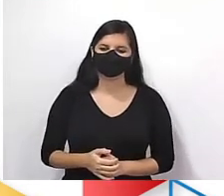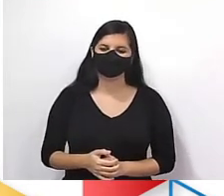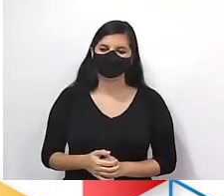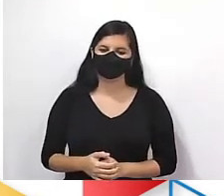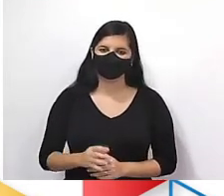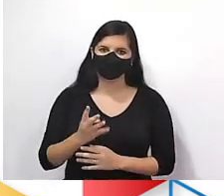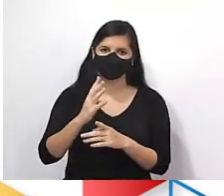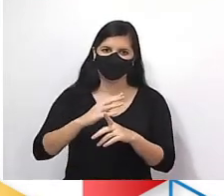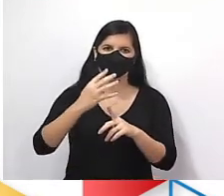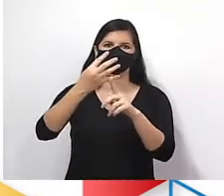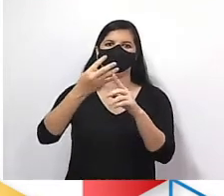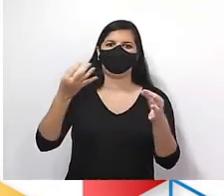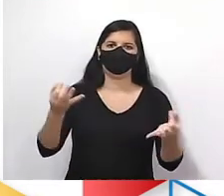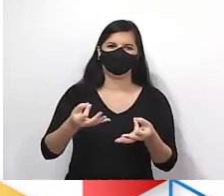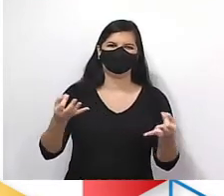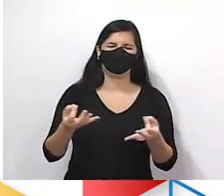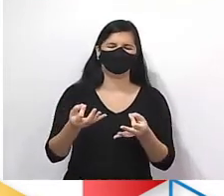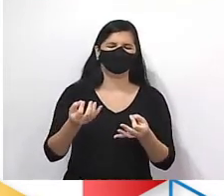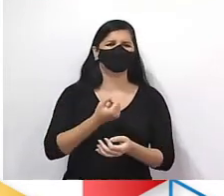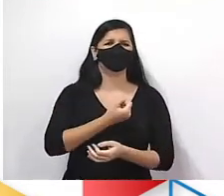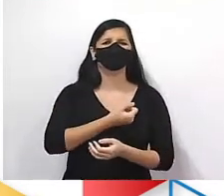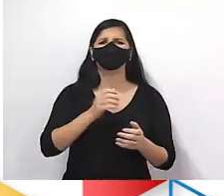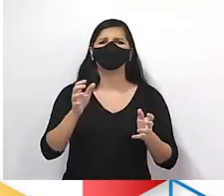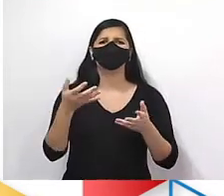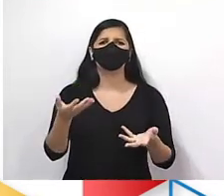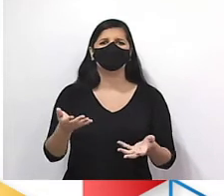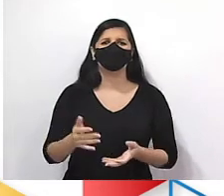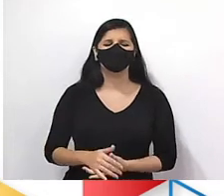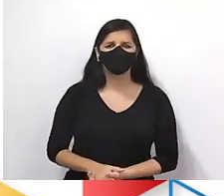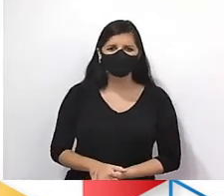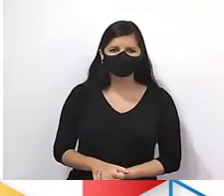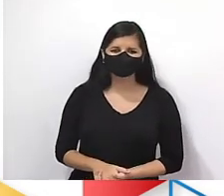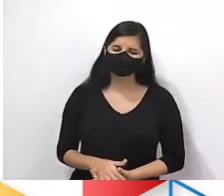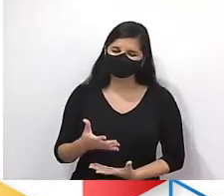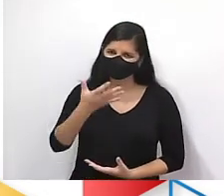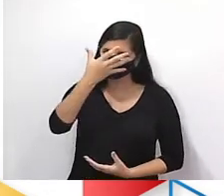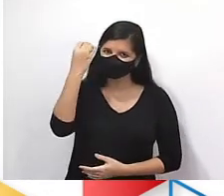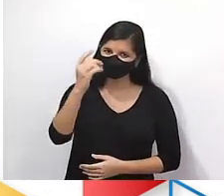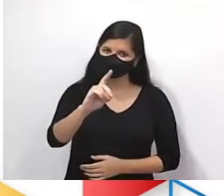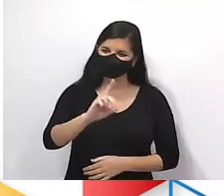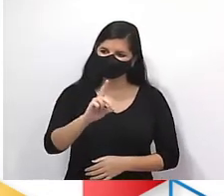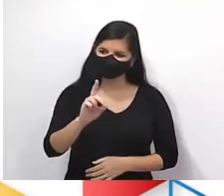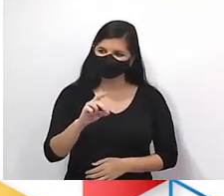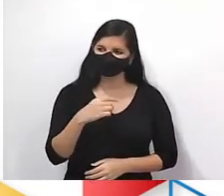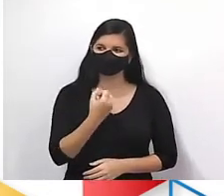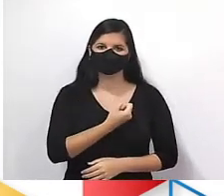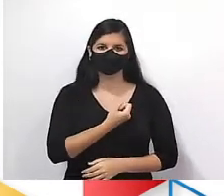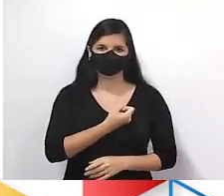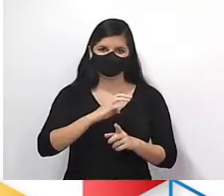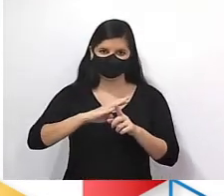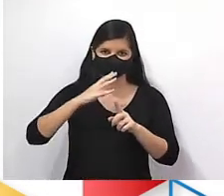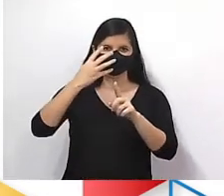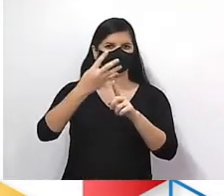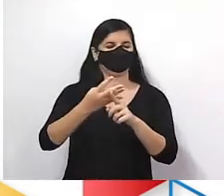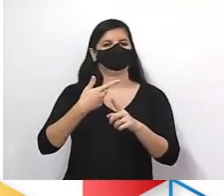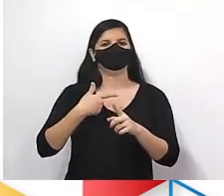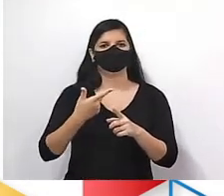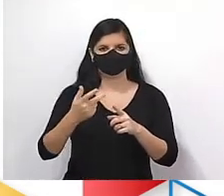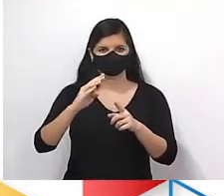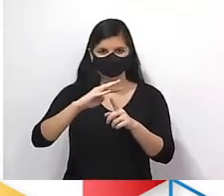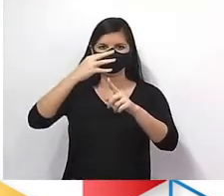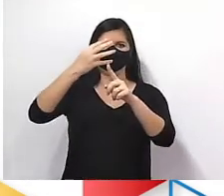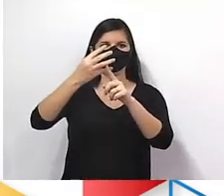quadrados perfeitos, quais são os números quadrados perfeitos? Não esquece. Os números quadrados perfeitos são aqueles números que eu elevo ao